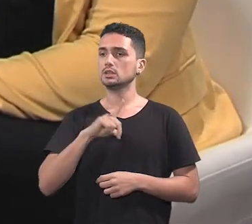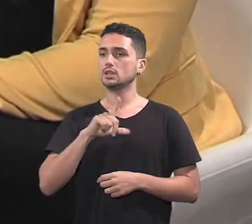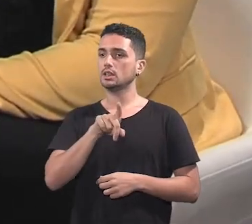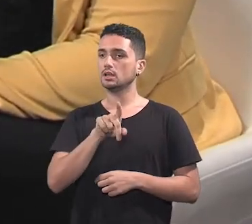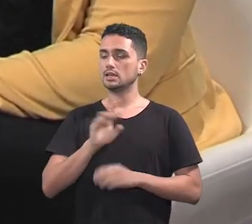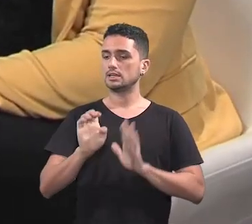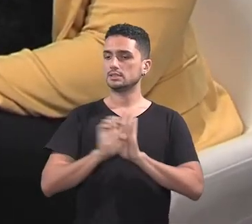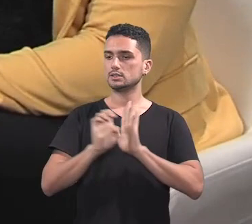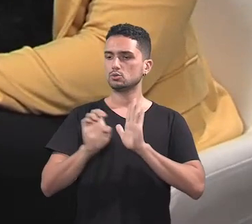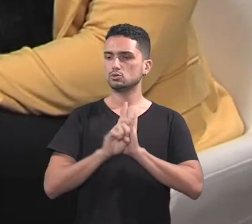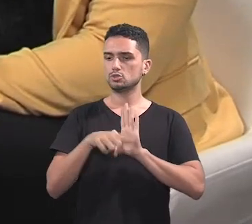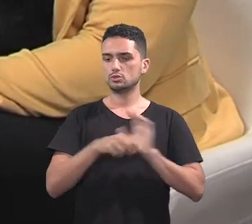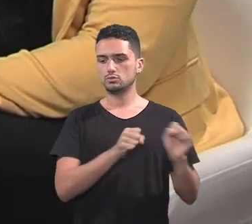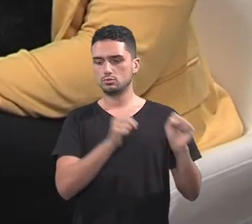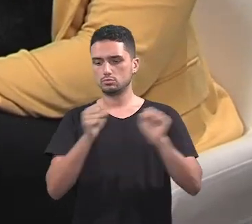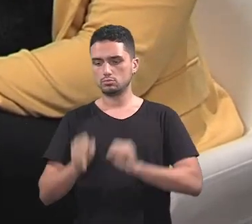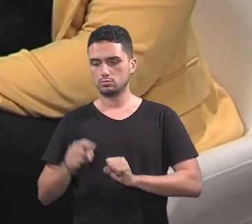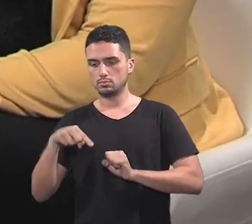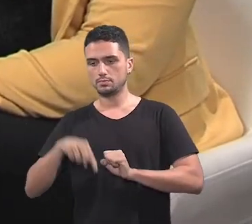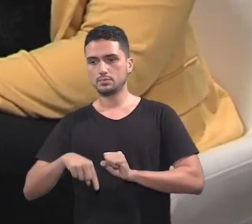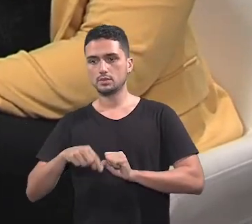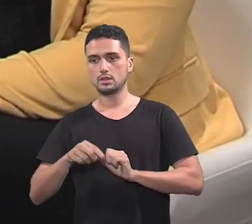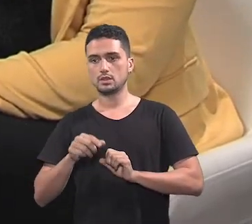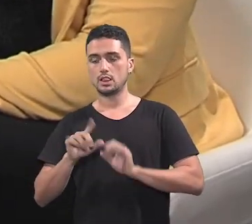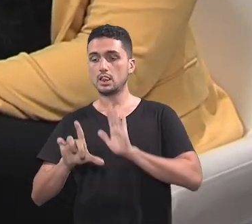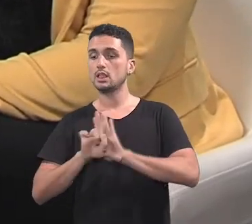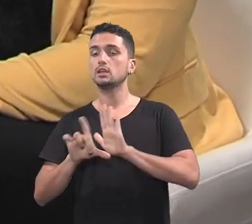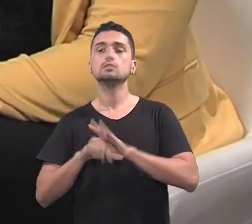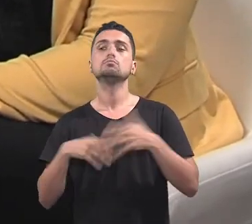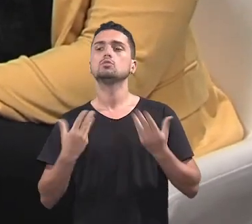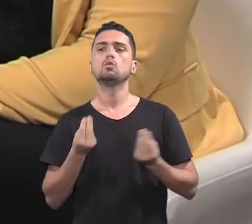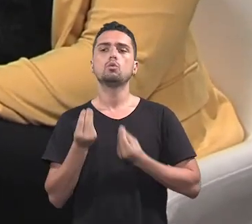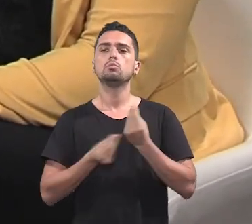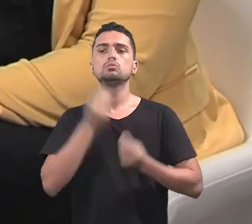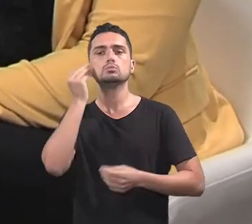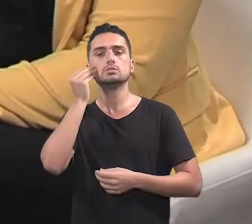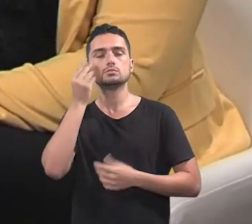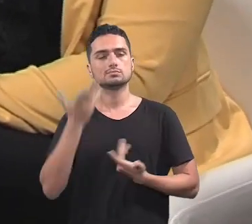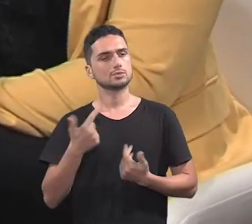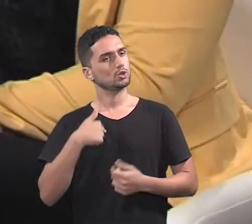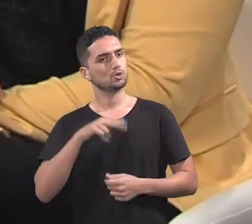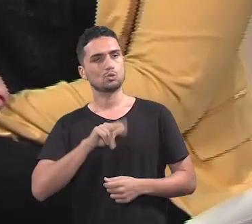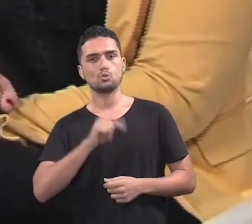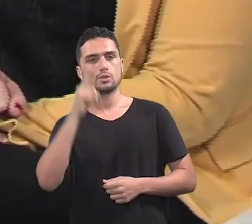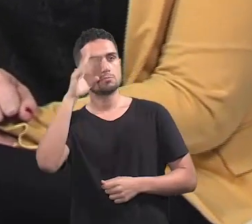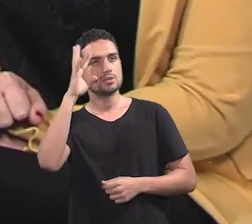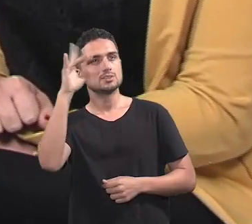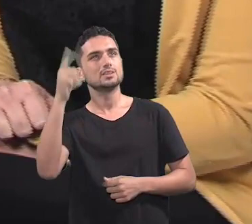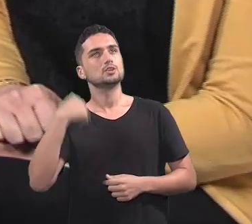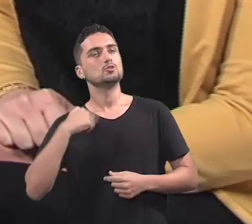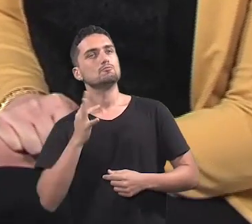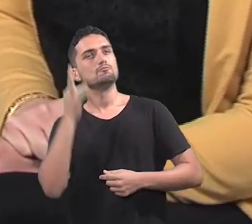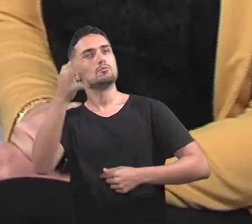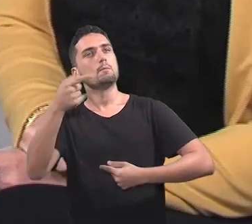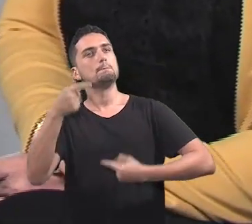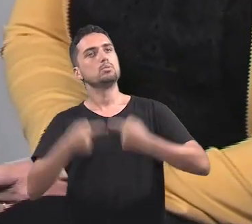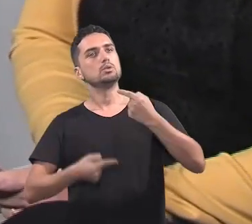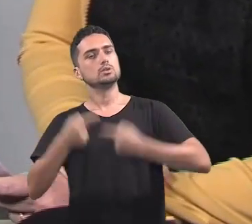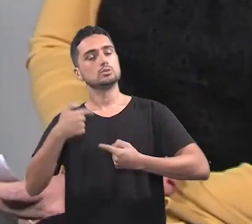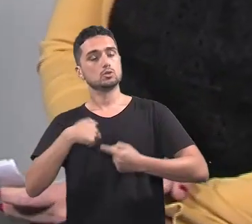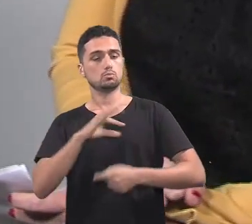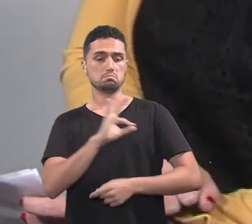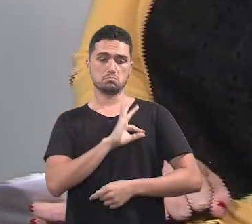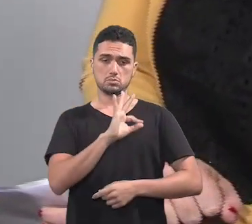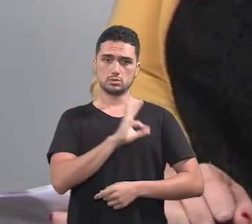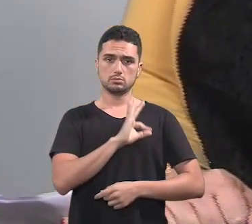executivo aqui para o legislativo? A gente nunca imaginou ser político, essa é a grande verdade. Eu fui policial